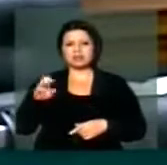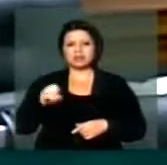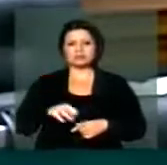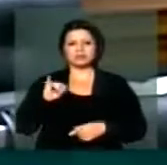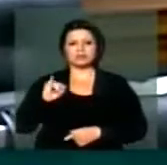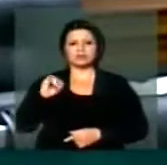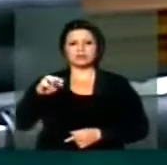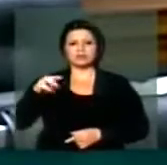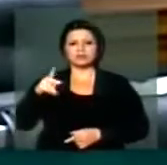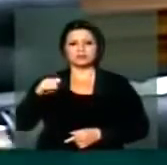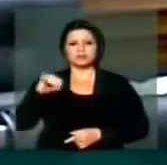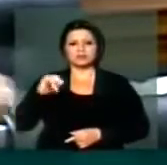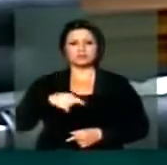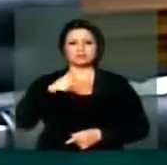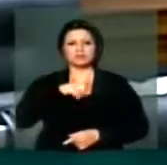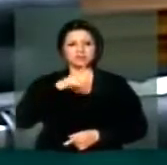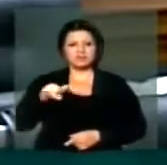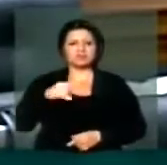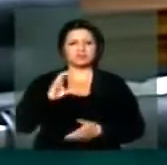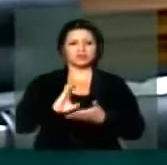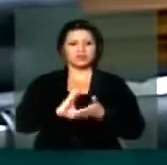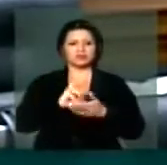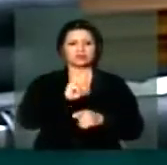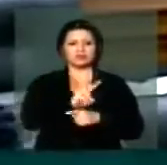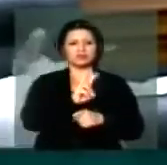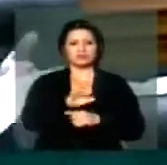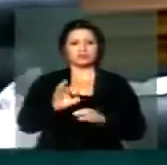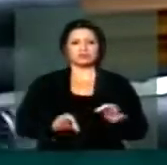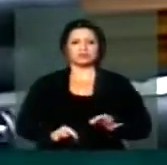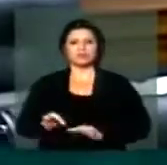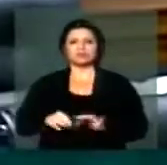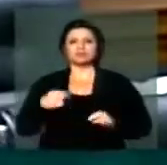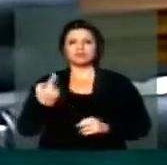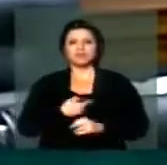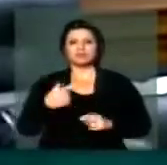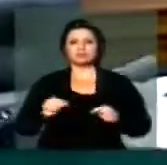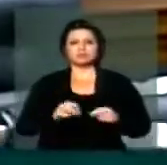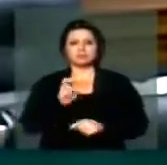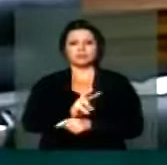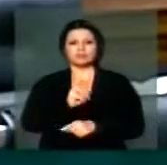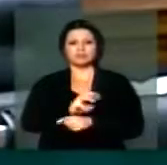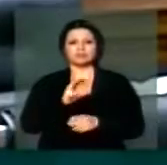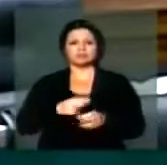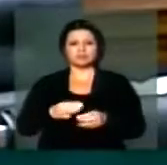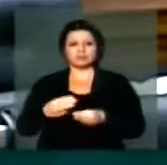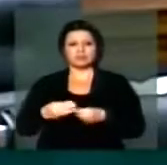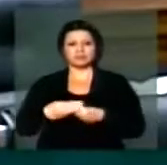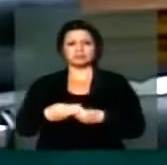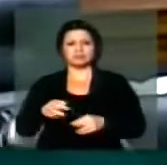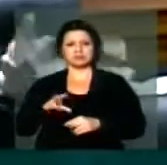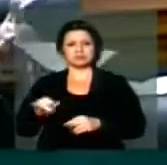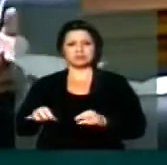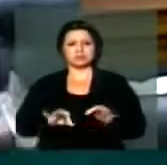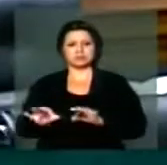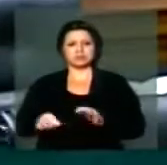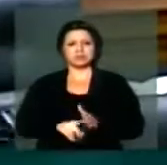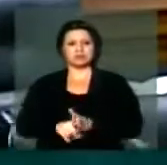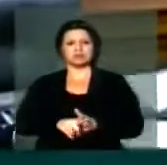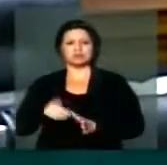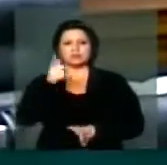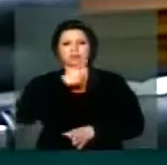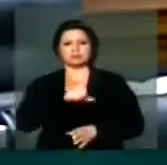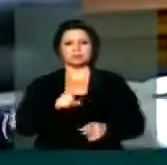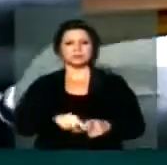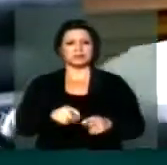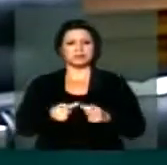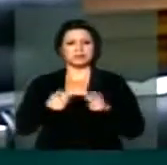vai dar a certeza que todos os recursos, Sr. Presidente, que nós destinarmos para os municípios brasileiros, esses municípios chegarão,